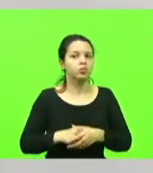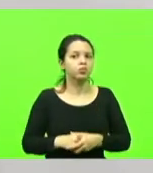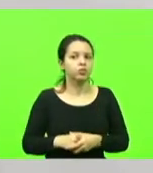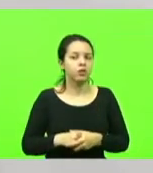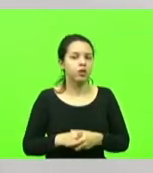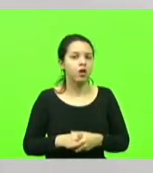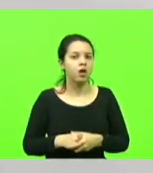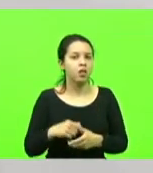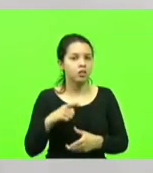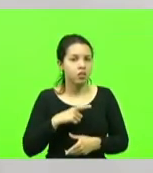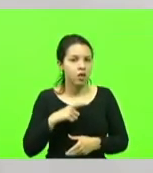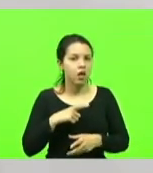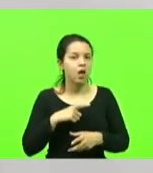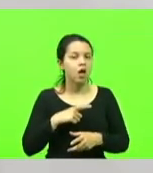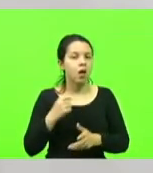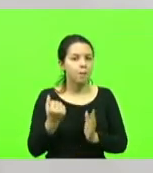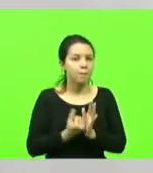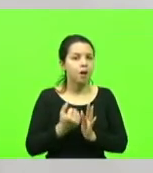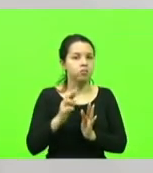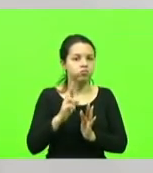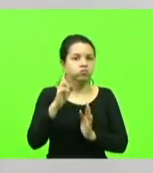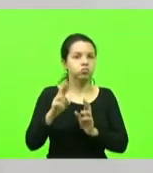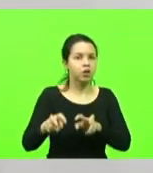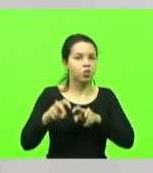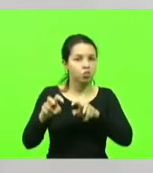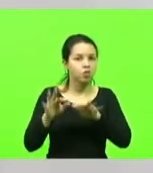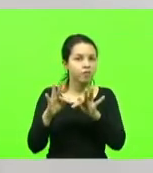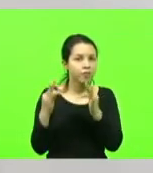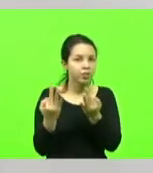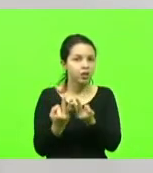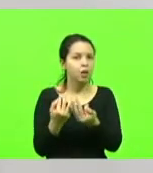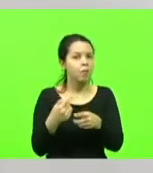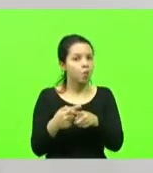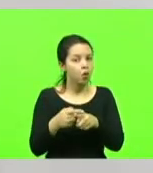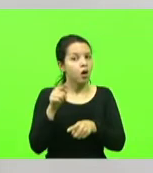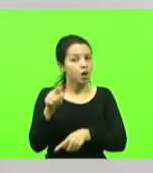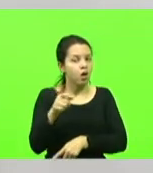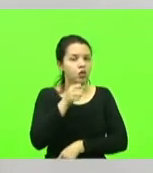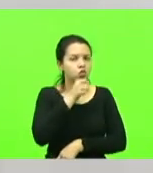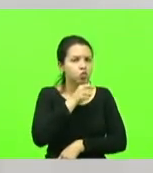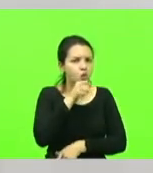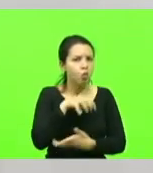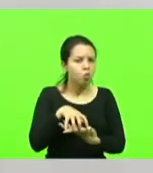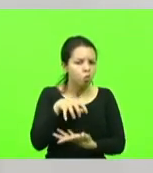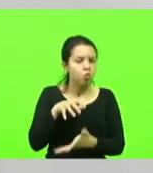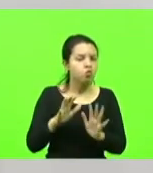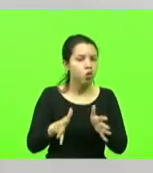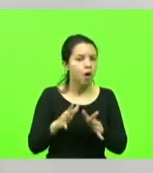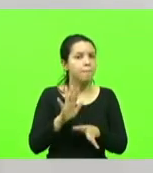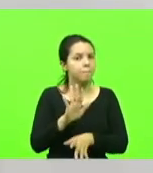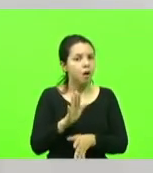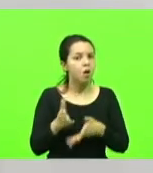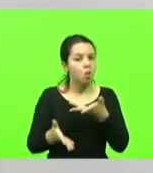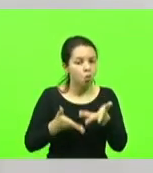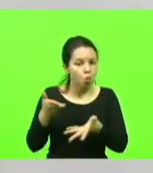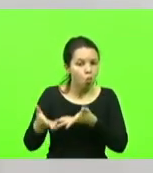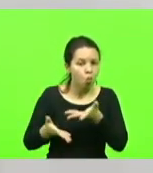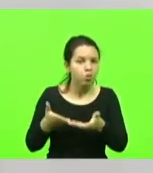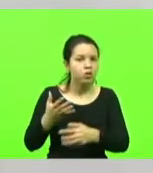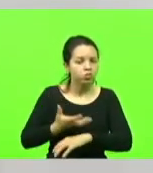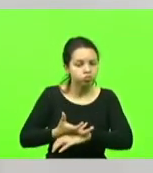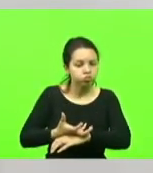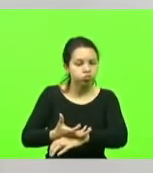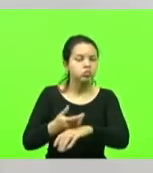idoso diariamente ainda cuidava do orto e dos agricultores familiares da região,